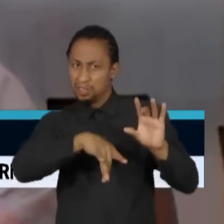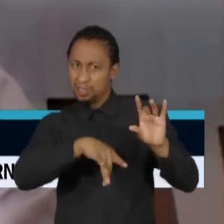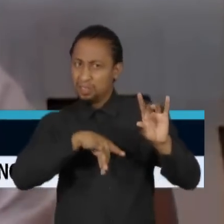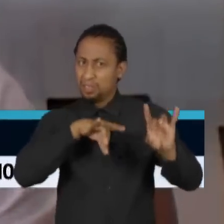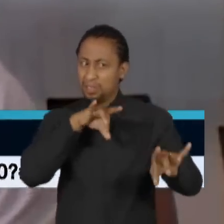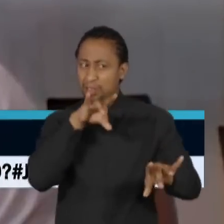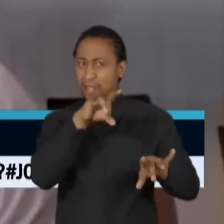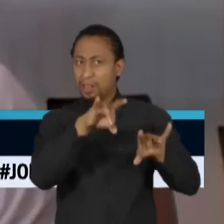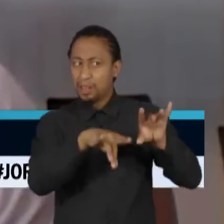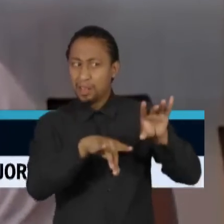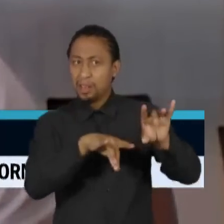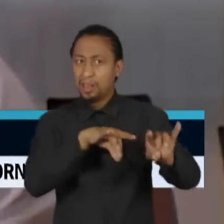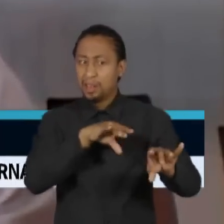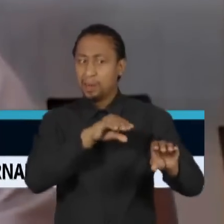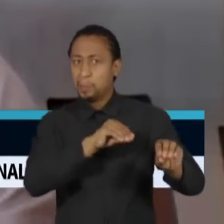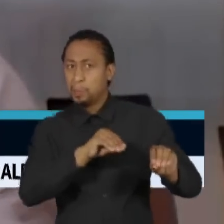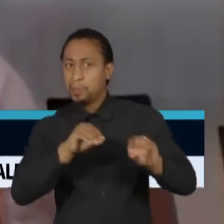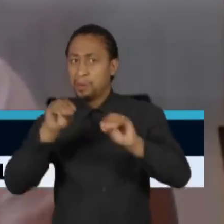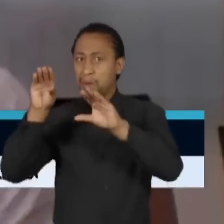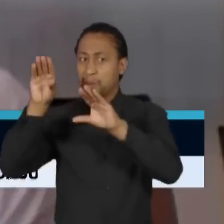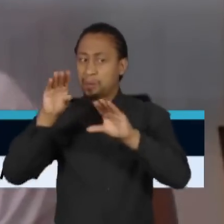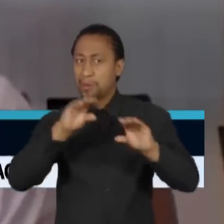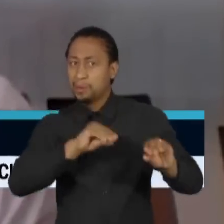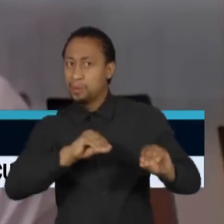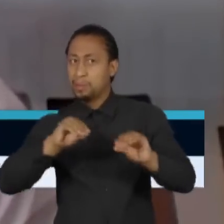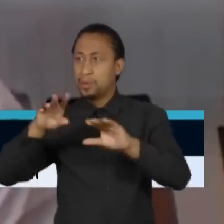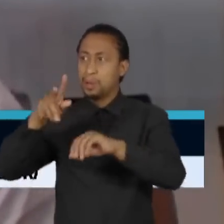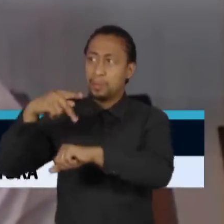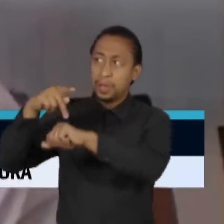causa uma preocupação adicional.